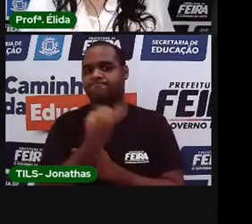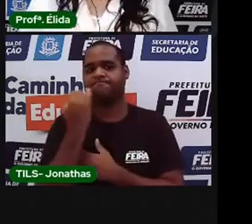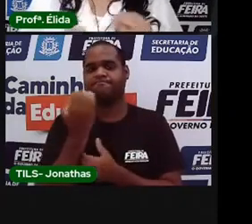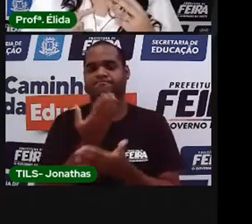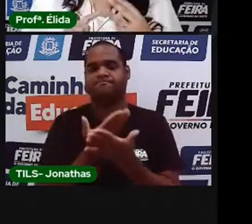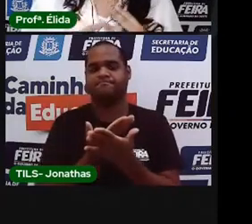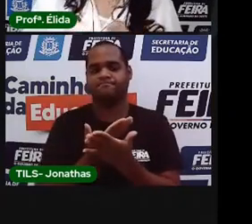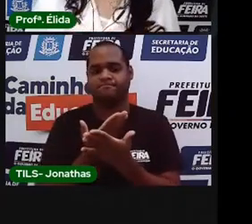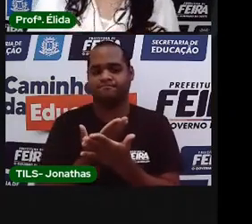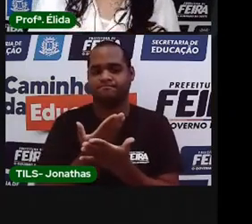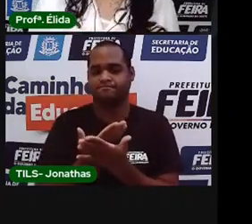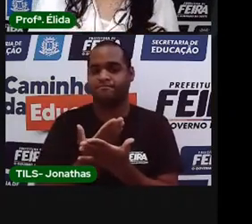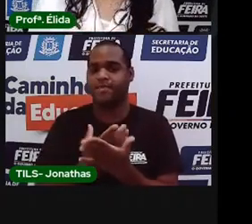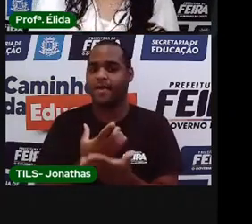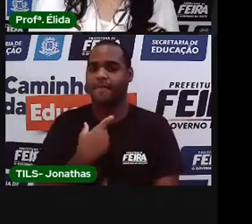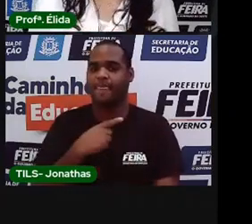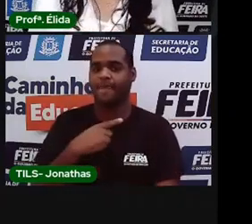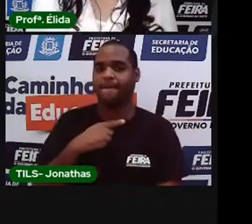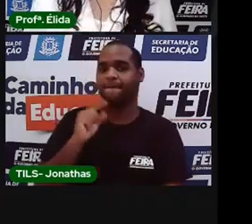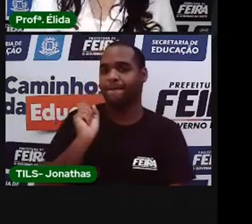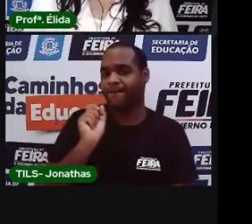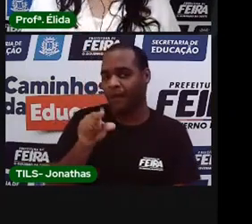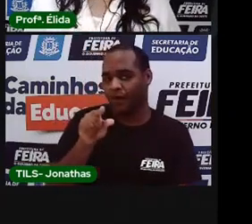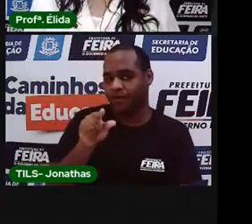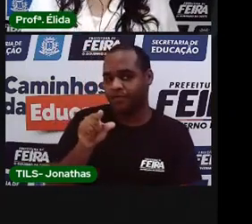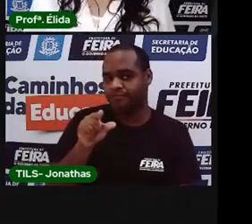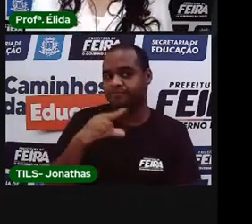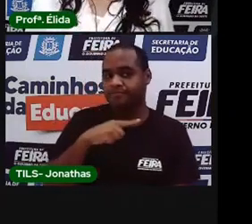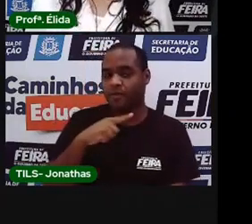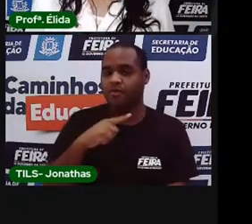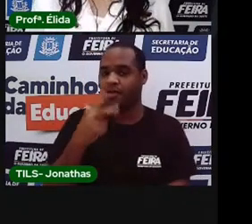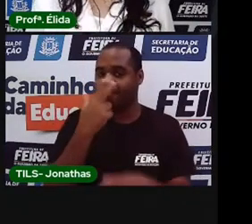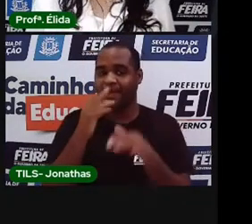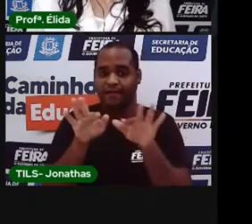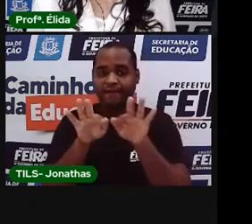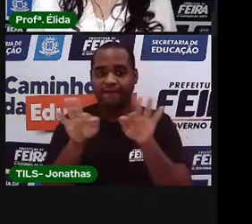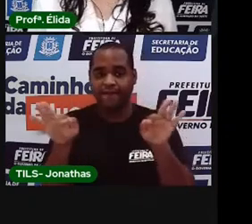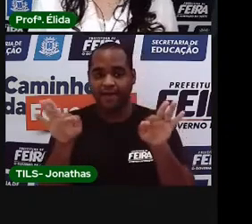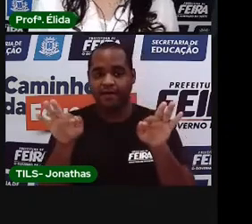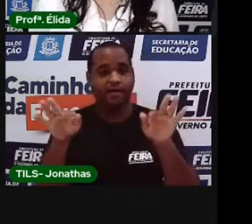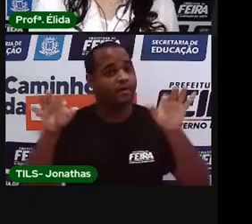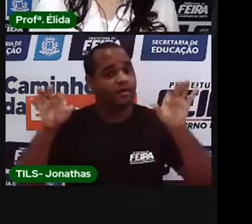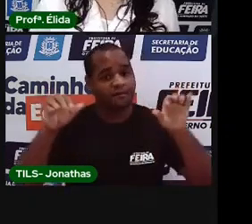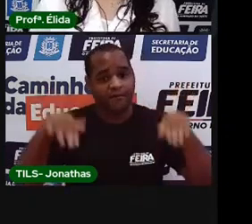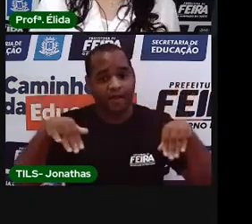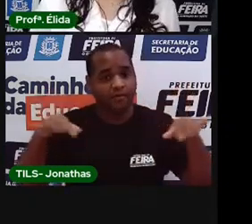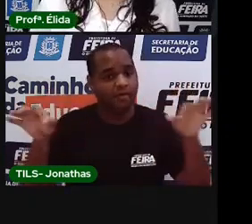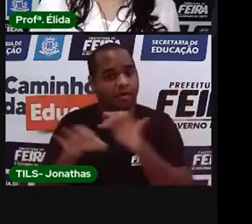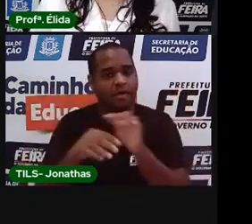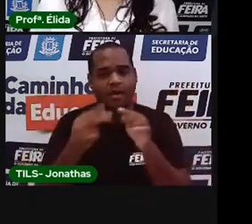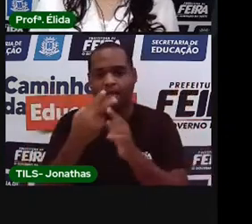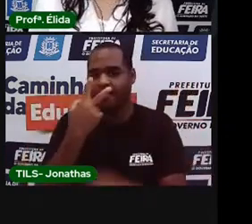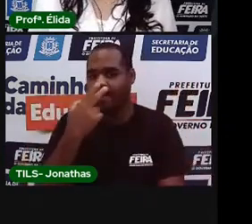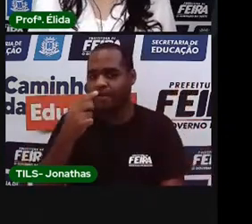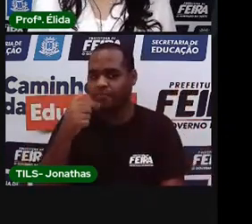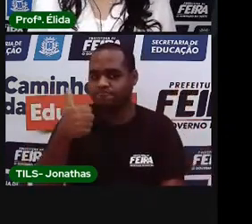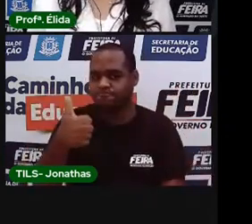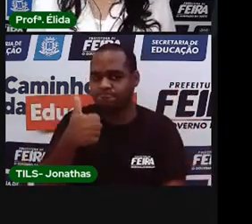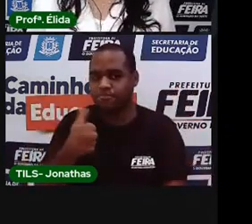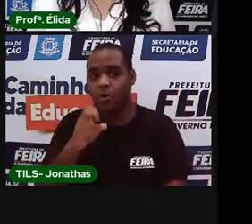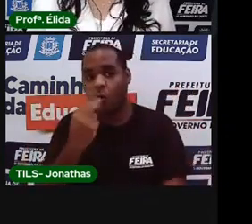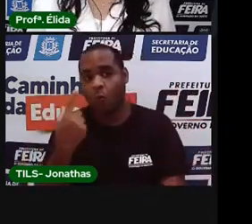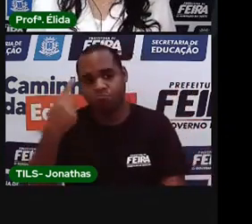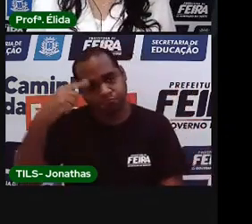sinais. Ponto final, que indica que a frase acabou. É usado em frases afirmativas e